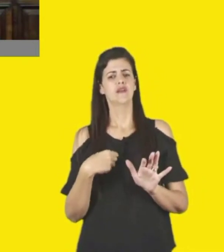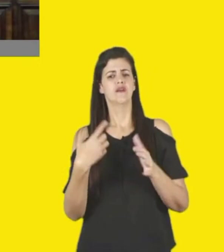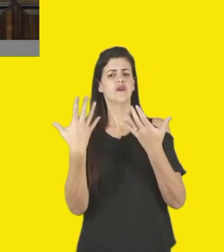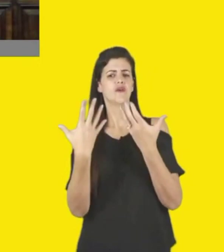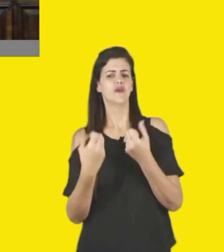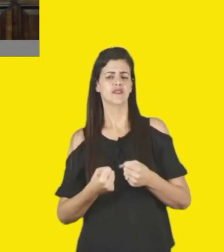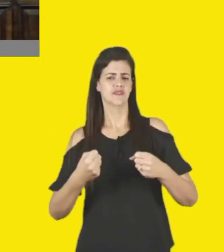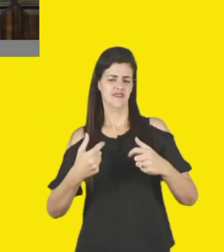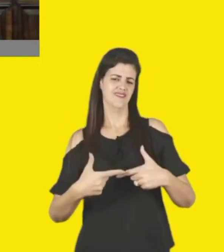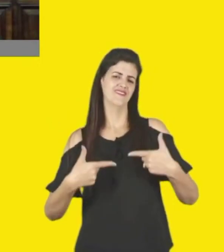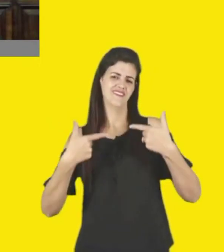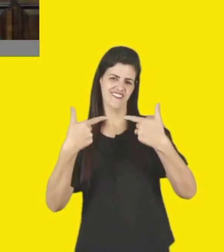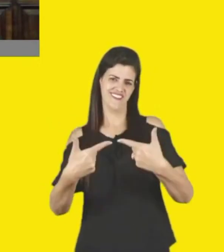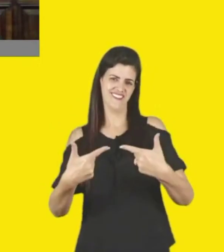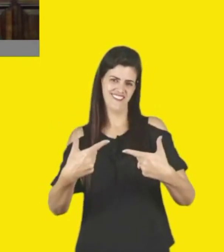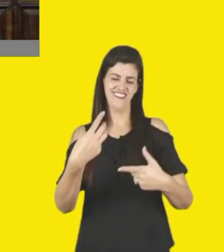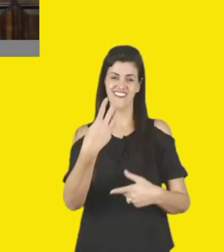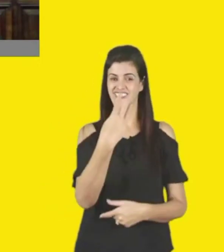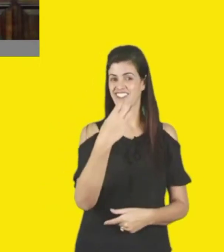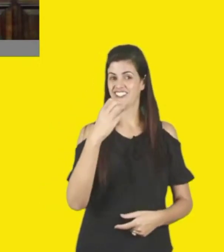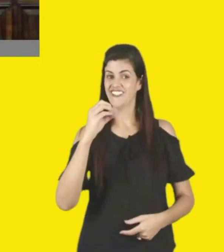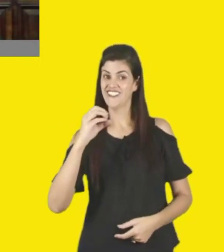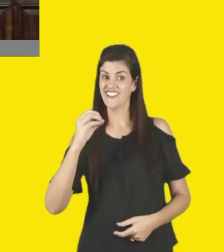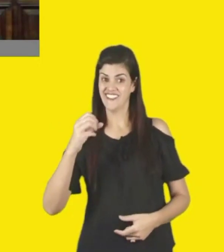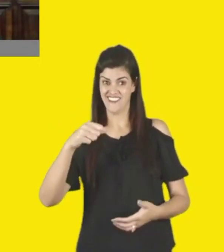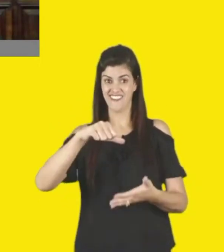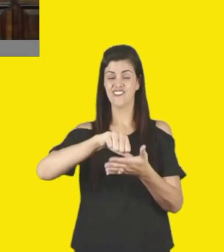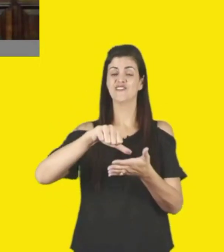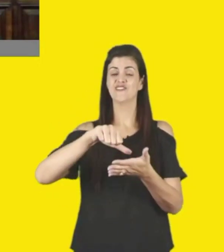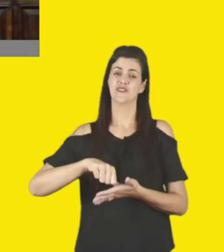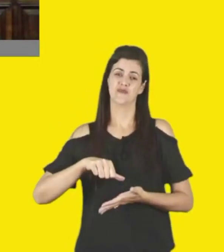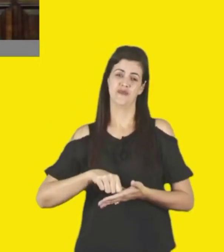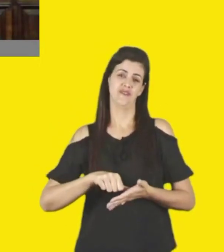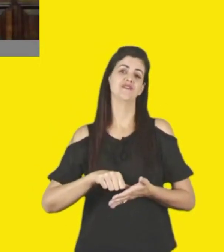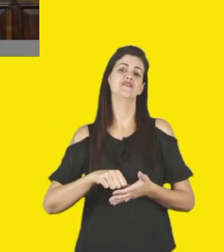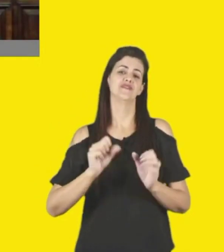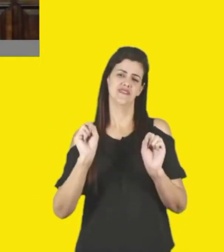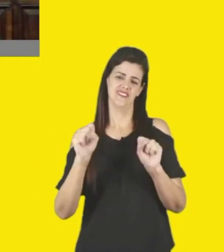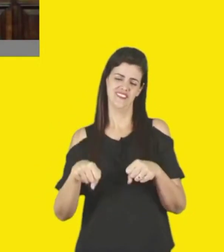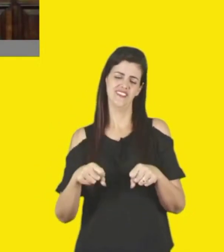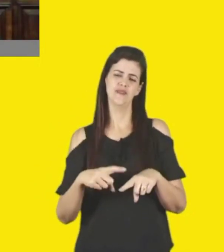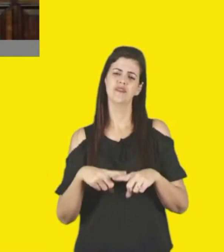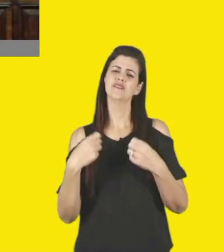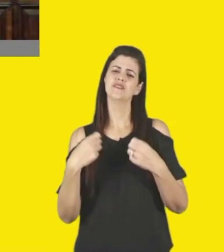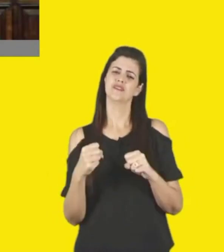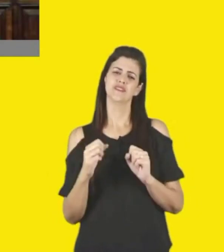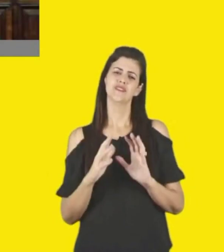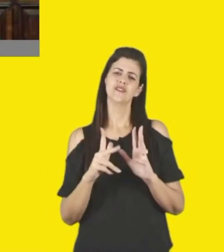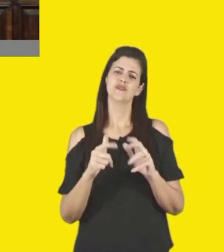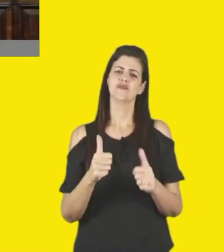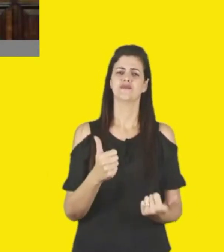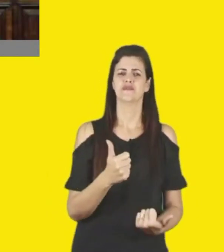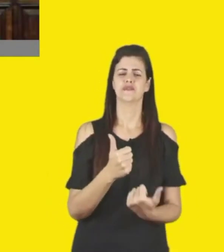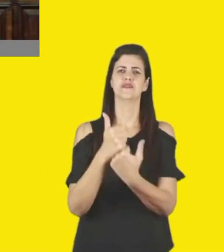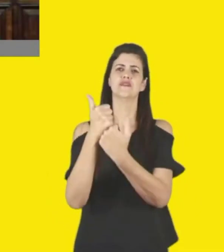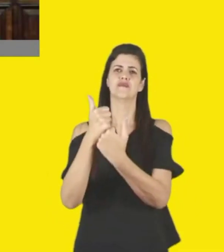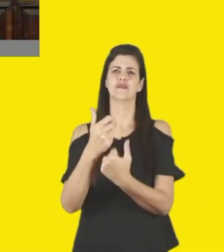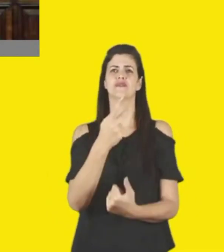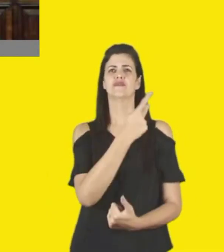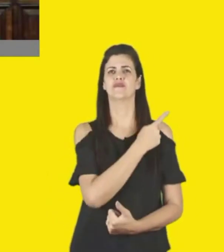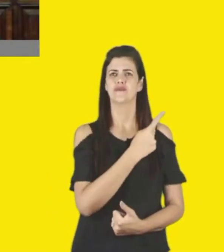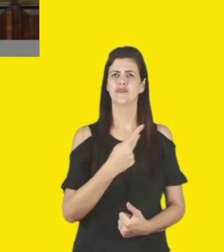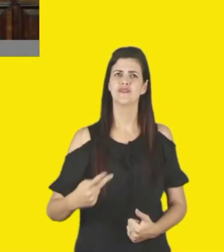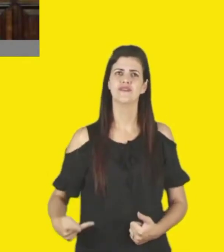300, mas nós vamos precisar de todas, de todo o apoio, né, não só dos prefeitos que aqui estão para continuar,